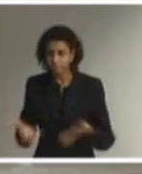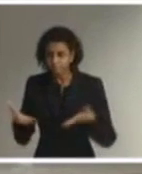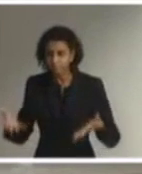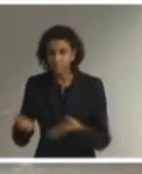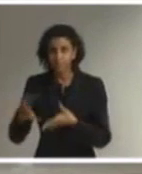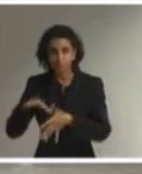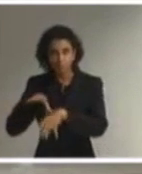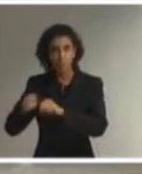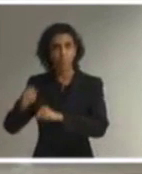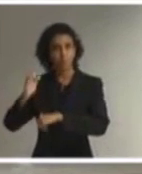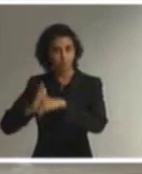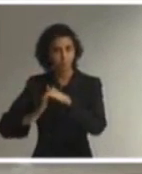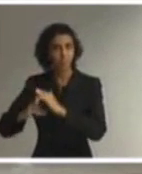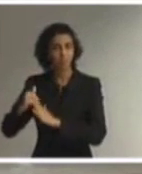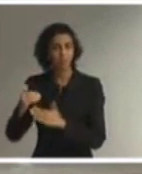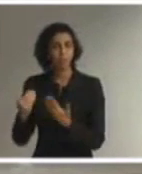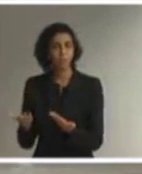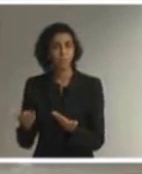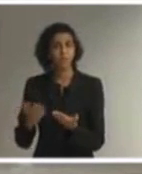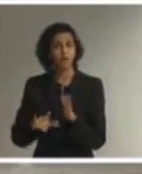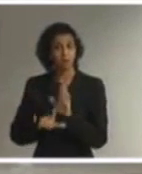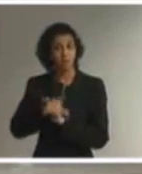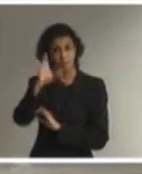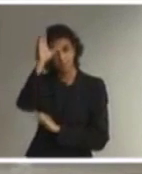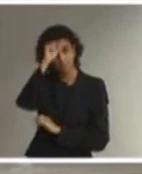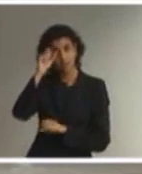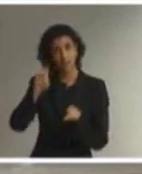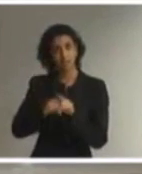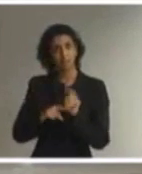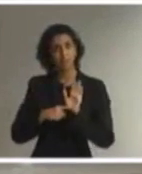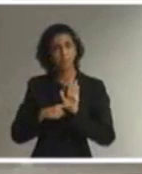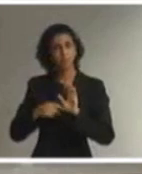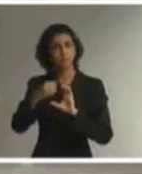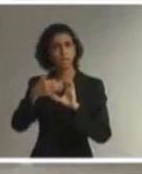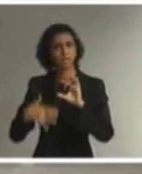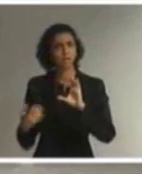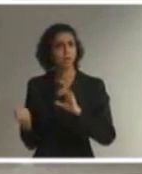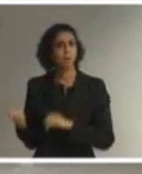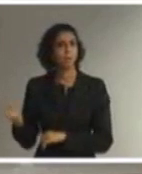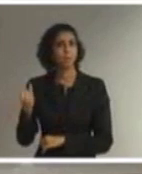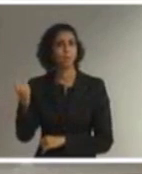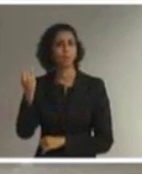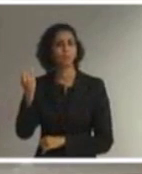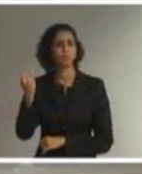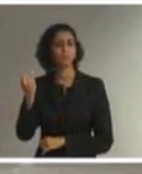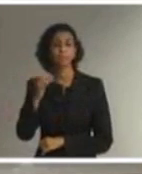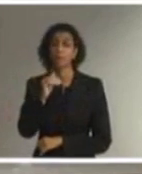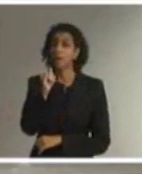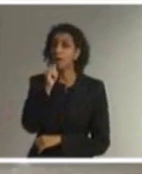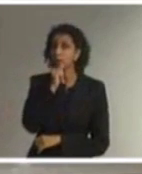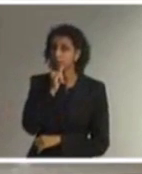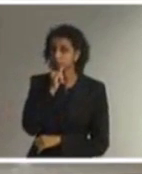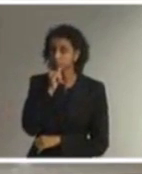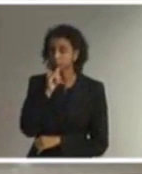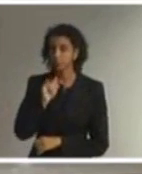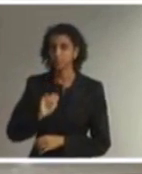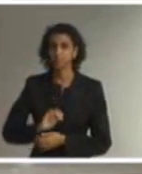profissionalmente, ela traz em si aspectos relevantes, como, por exemplo,